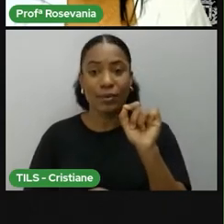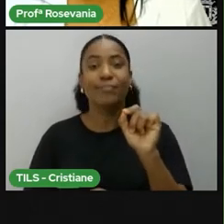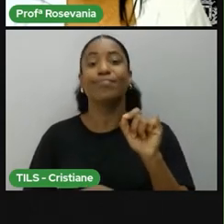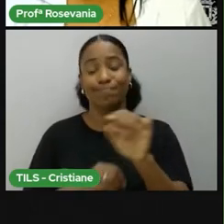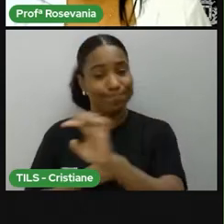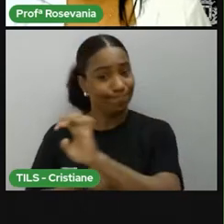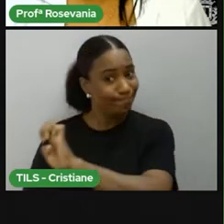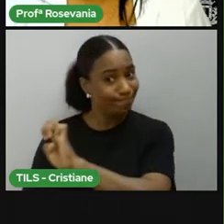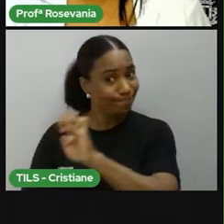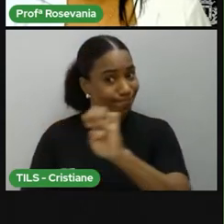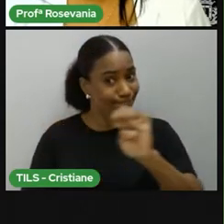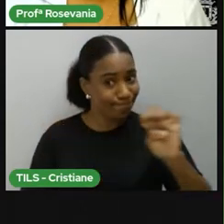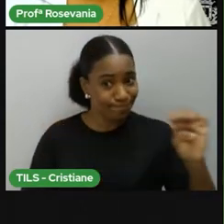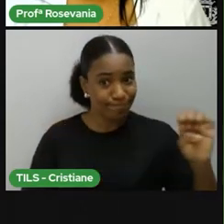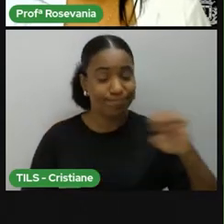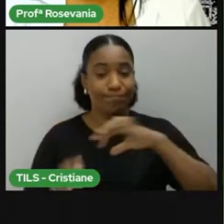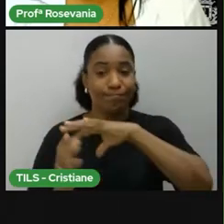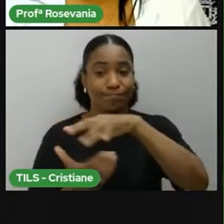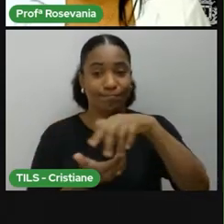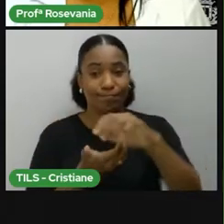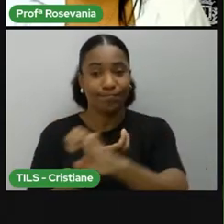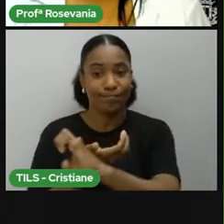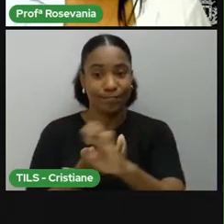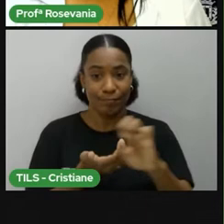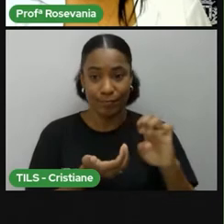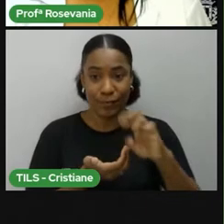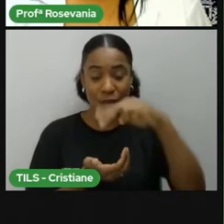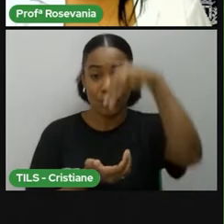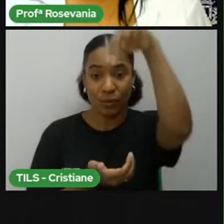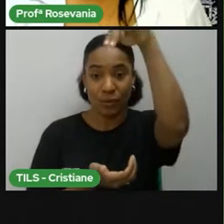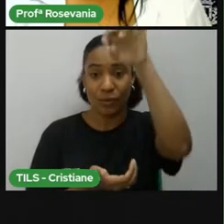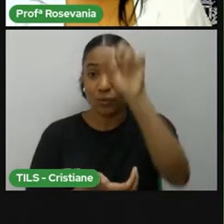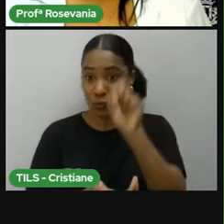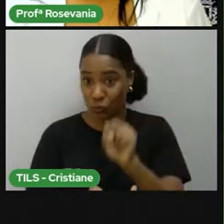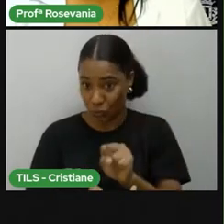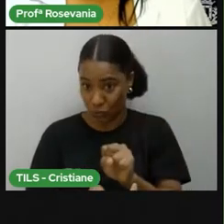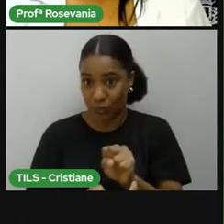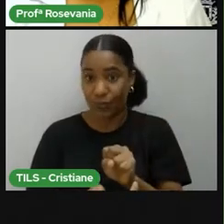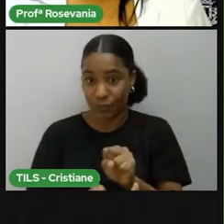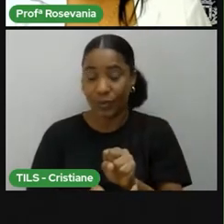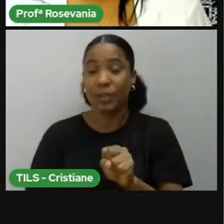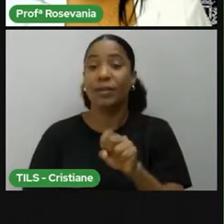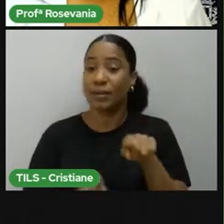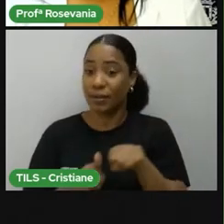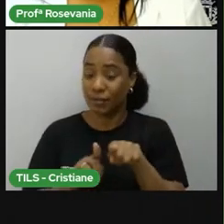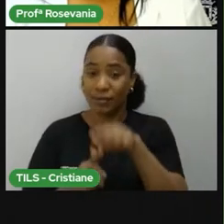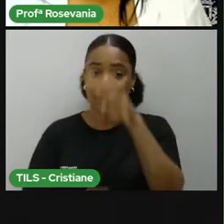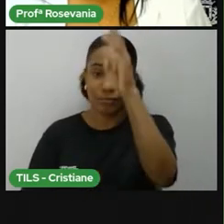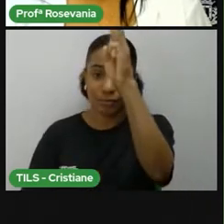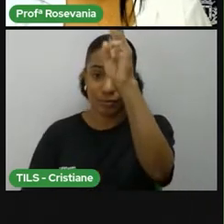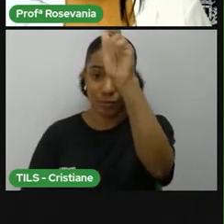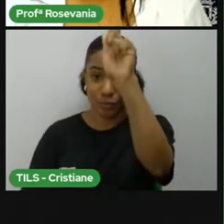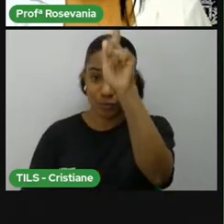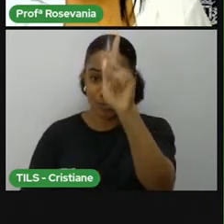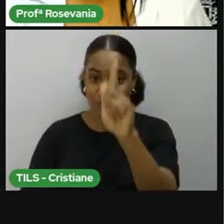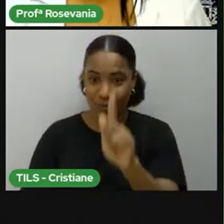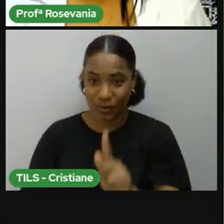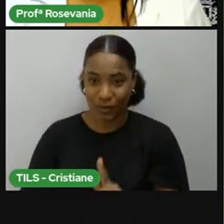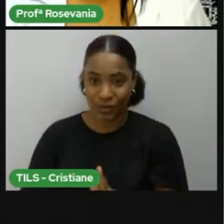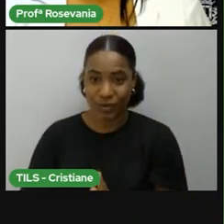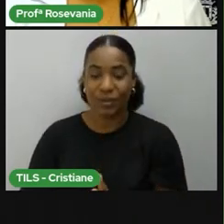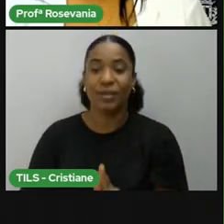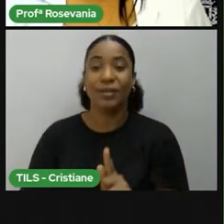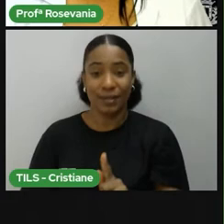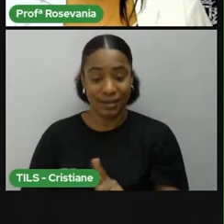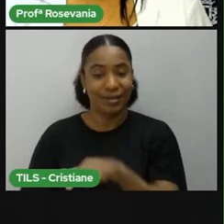Equador, tem que aprender essa parte, Norte e Sul, e tem que aprender esse aqui, o de granuíte, que é leste,